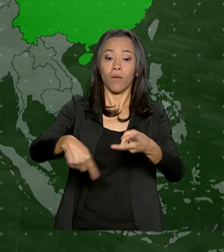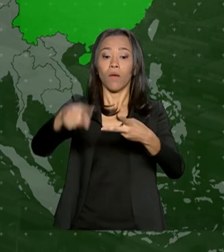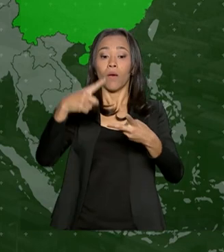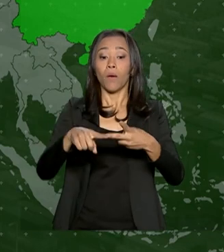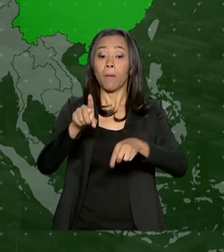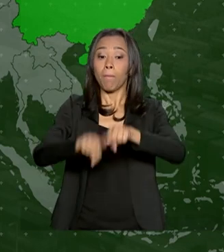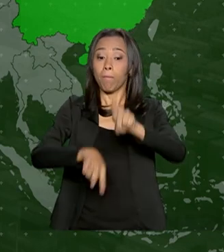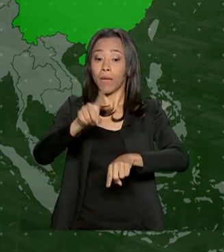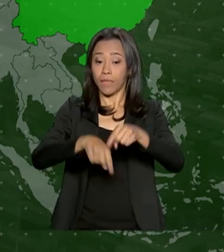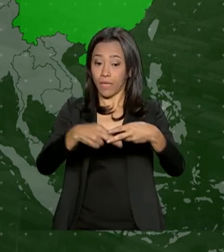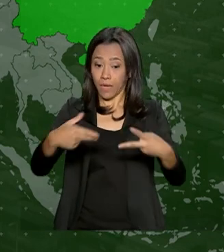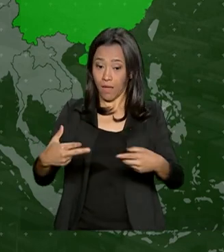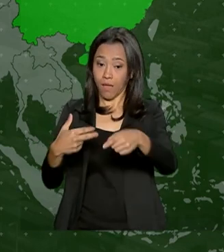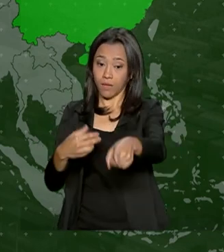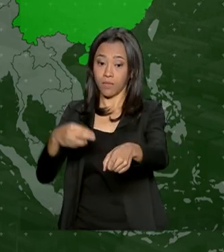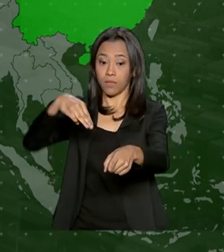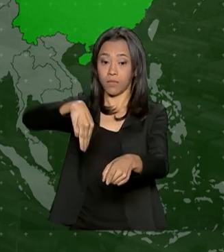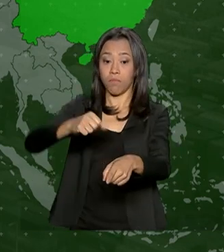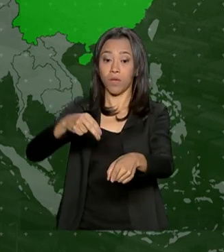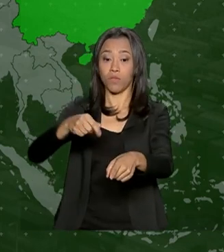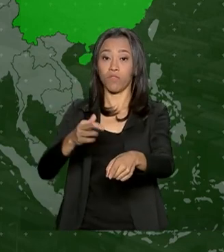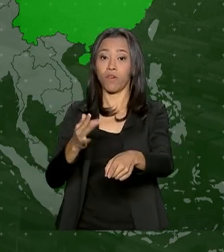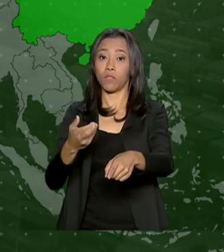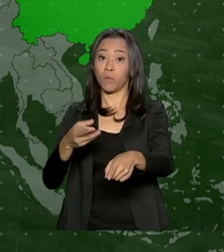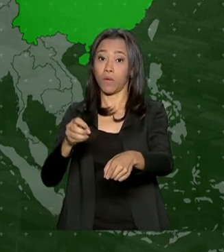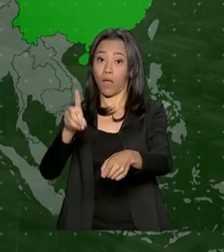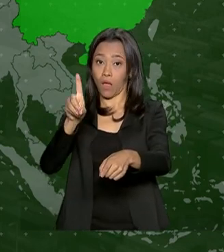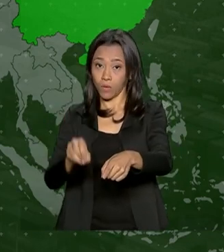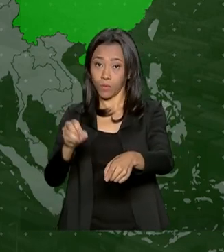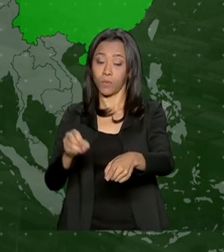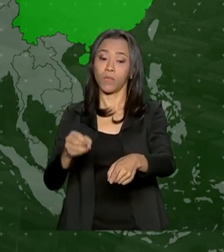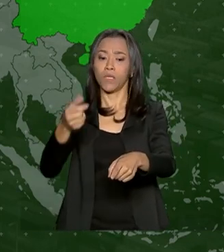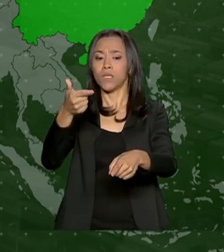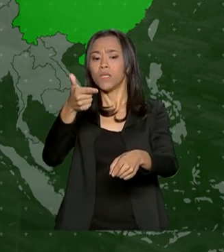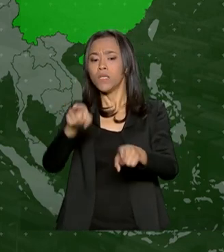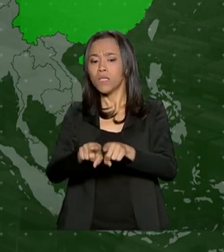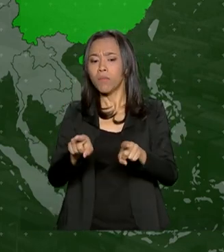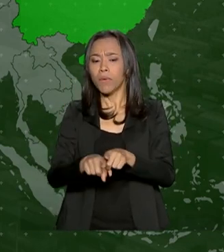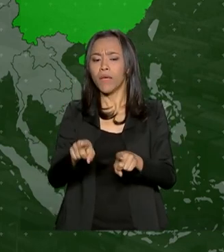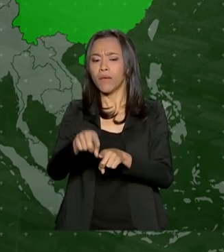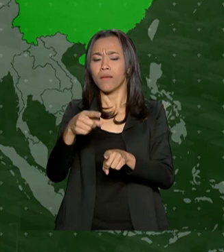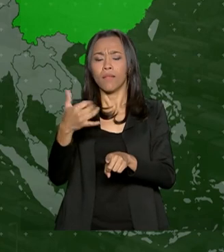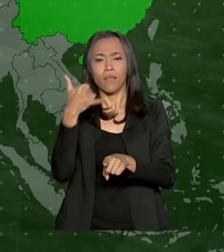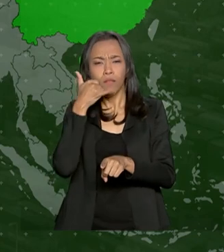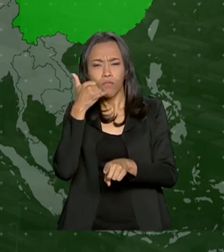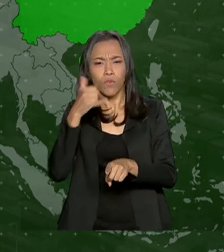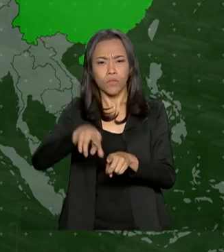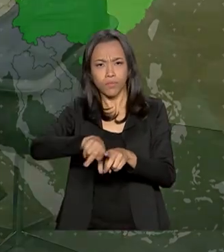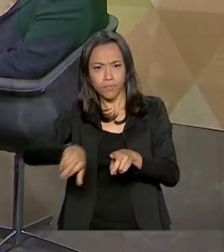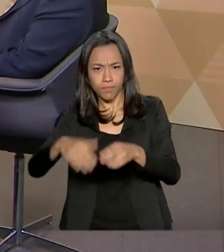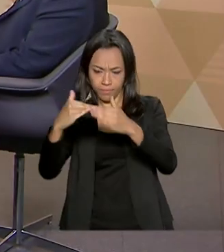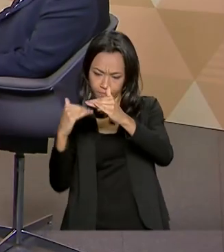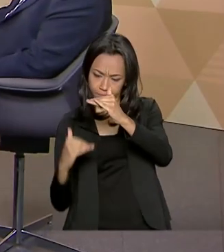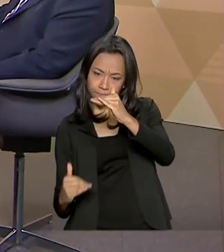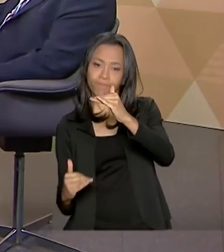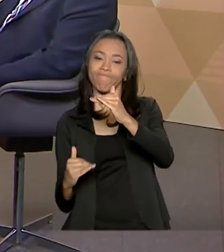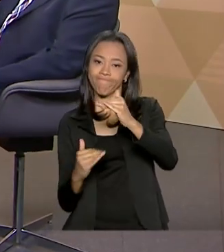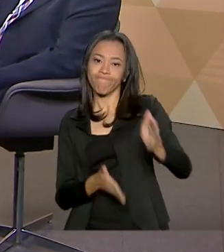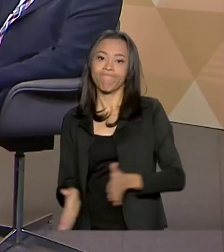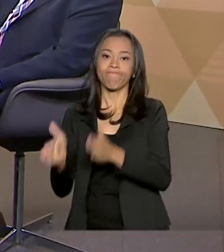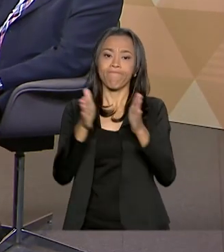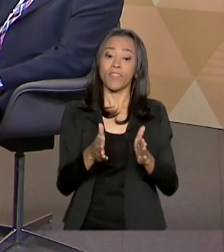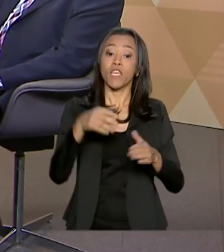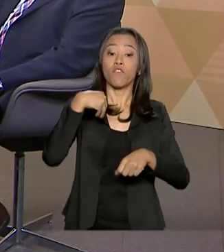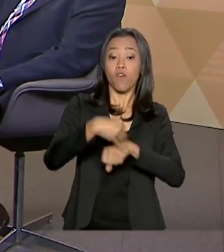manufaturados como circuitos impressos e outras partes de aparelhos de telefonia. Alguns dados para